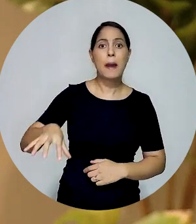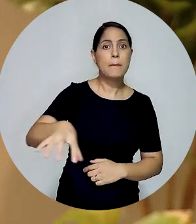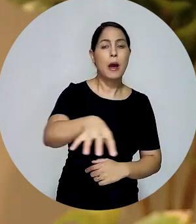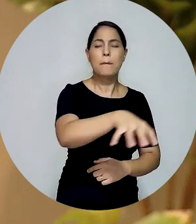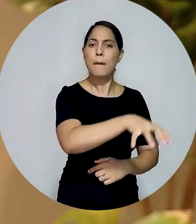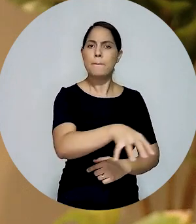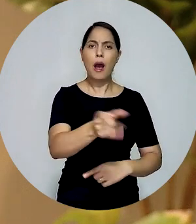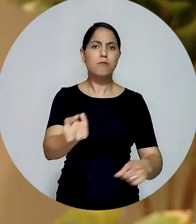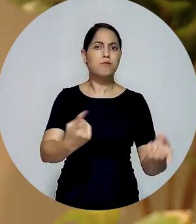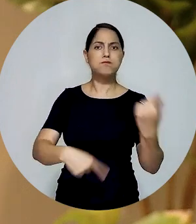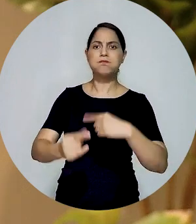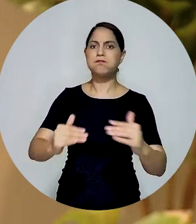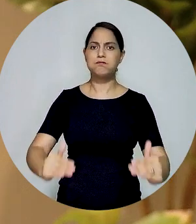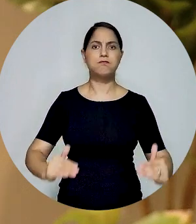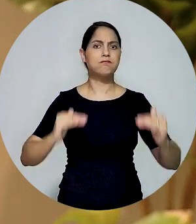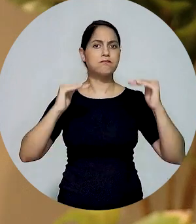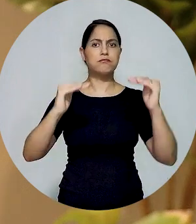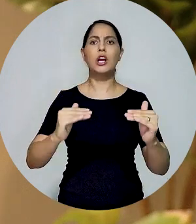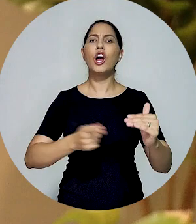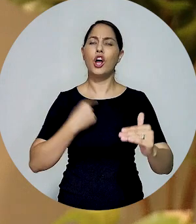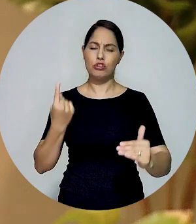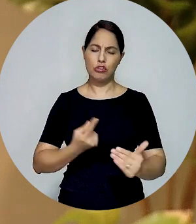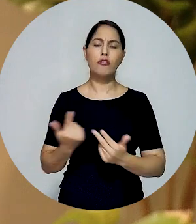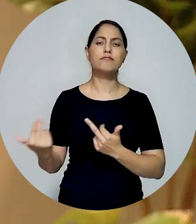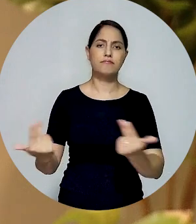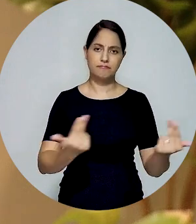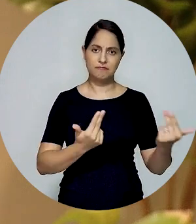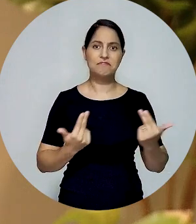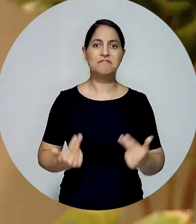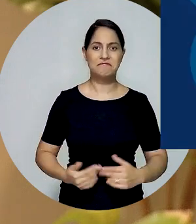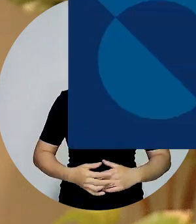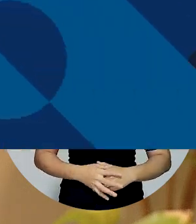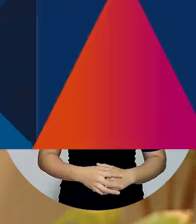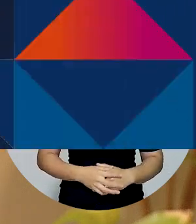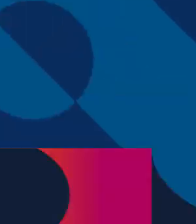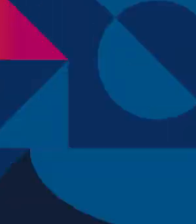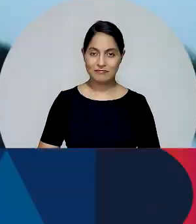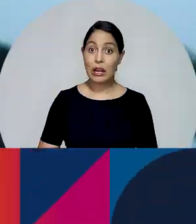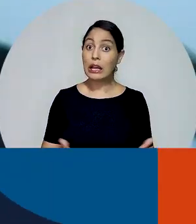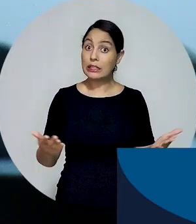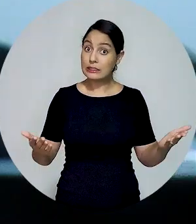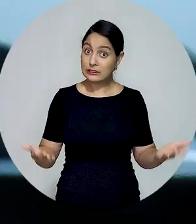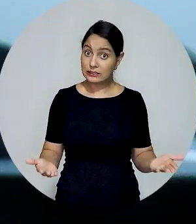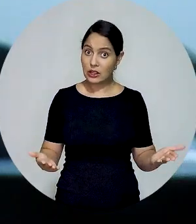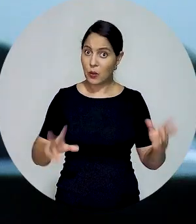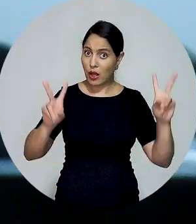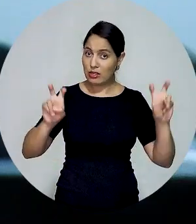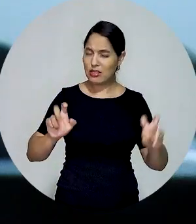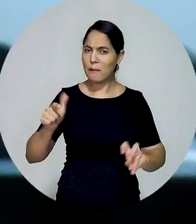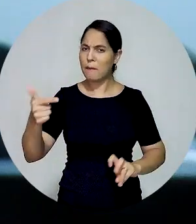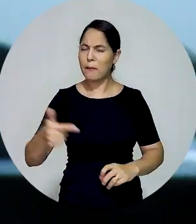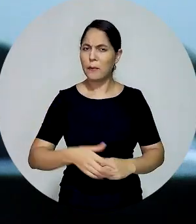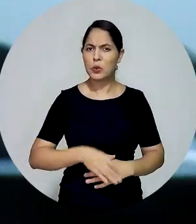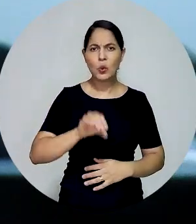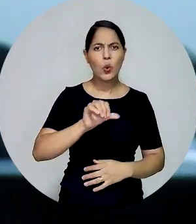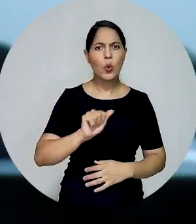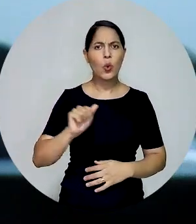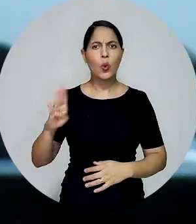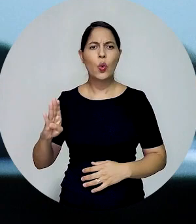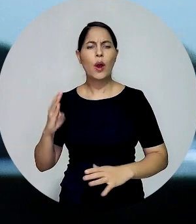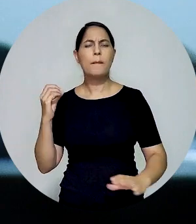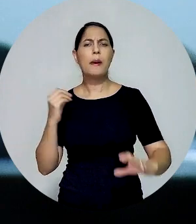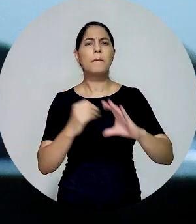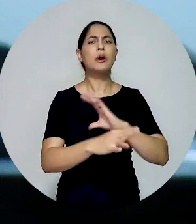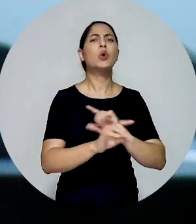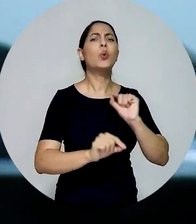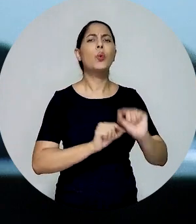avanço na ocupação desses espaços, que sempre foram nossos também. Mudando de assunto, a UAB Nacional